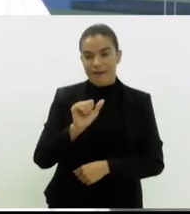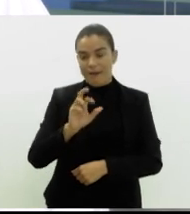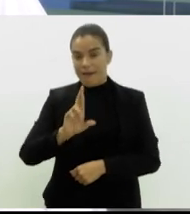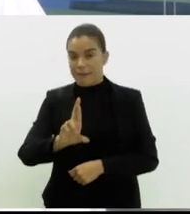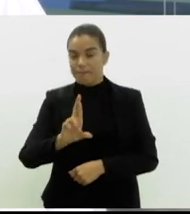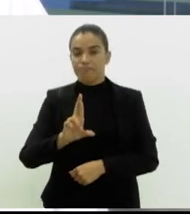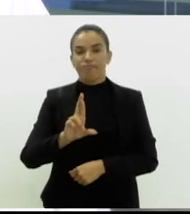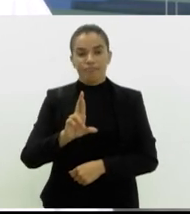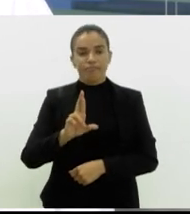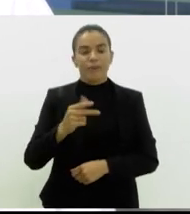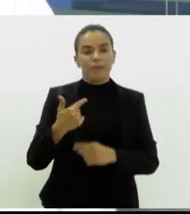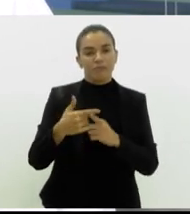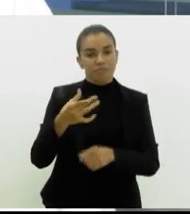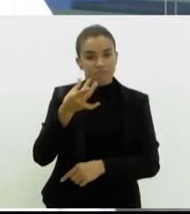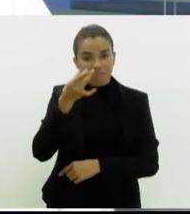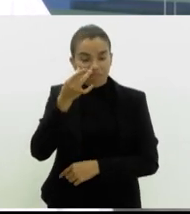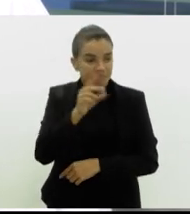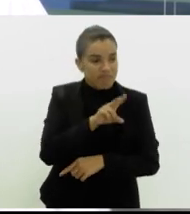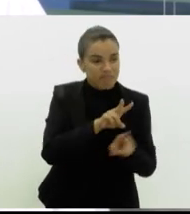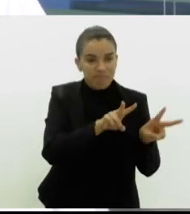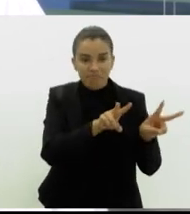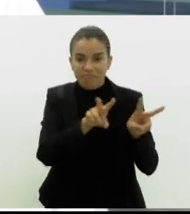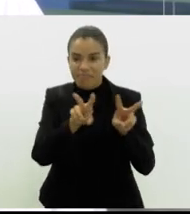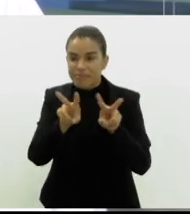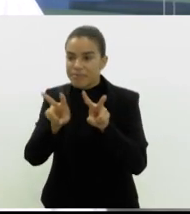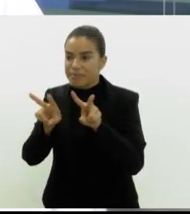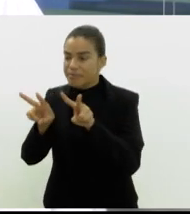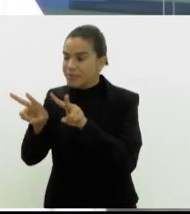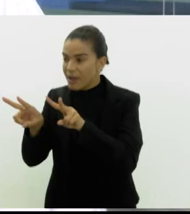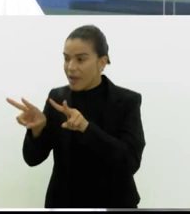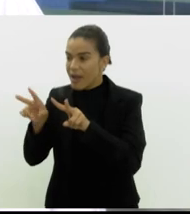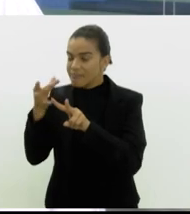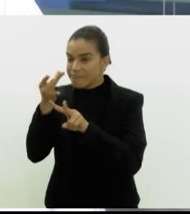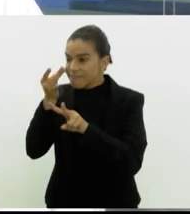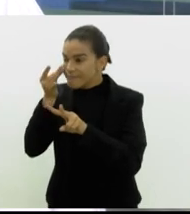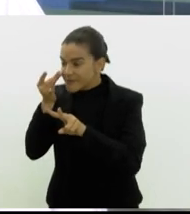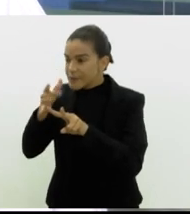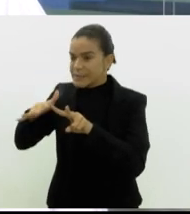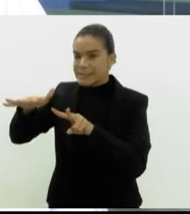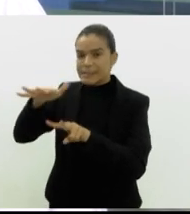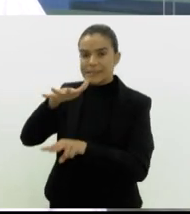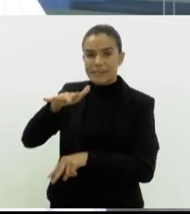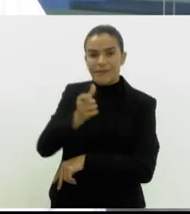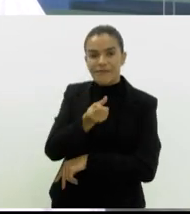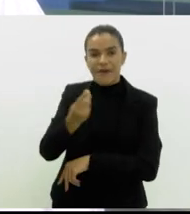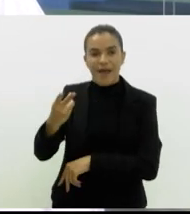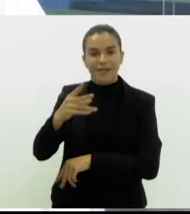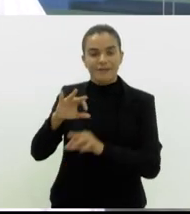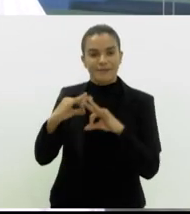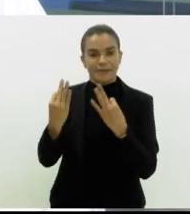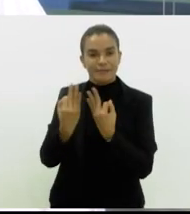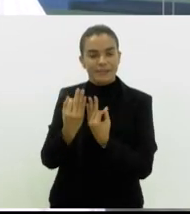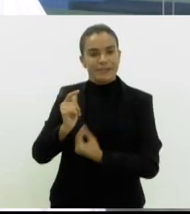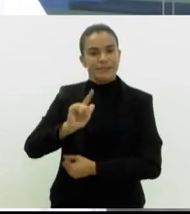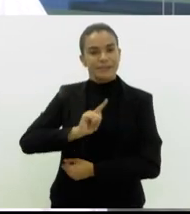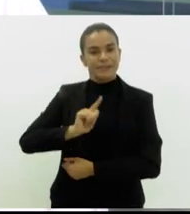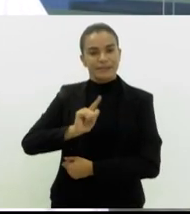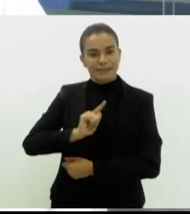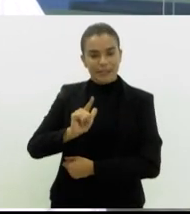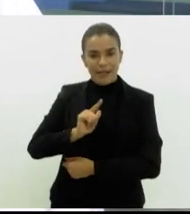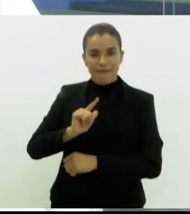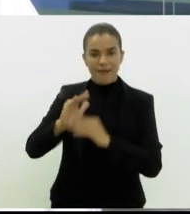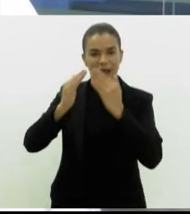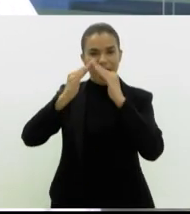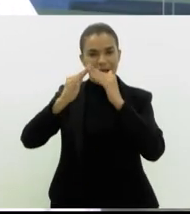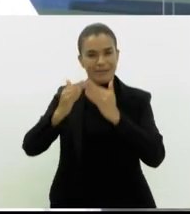presenciou e constatou a situação de diversas famílias que tiveram suas